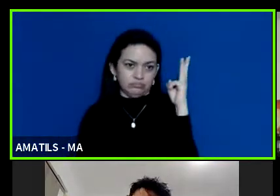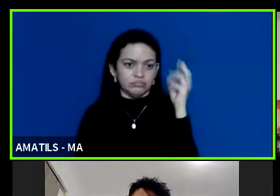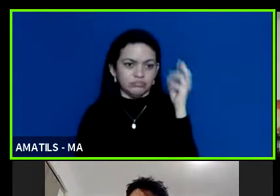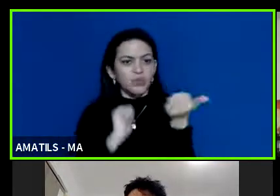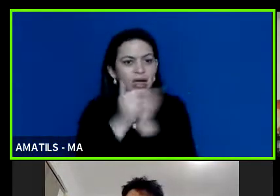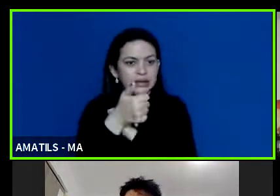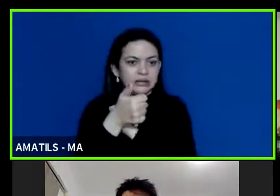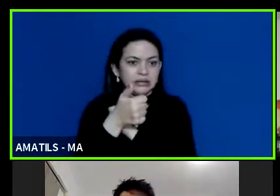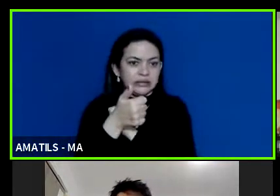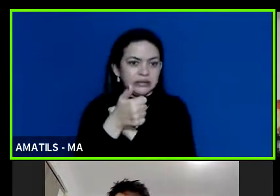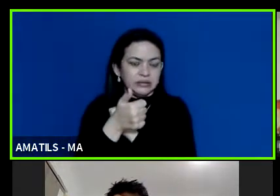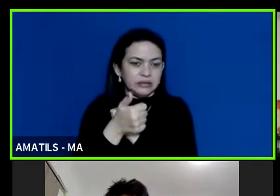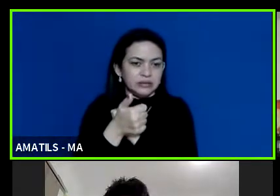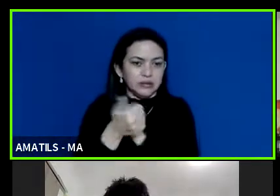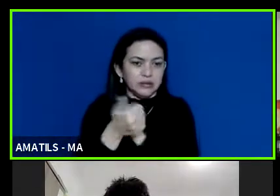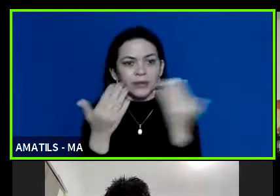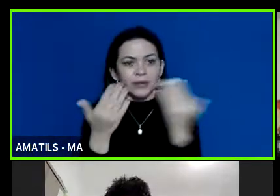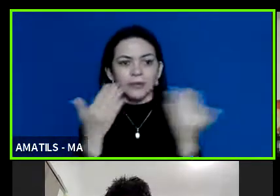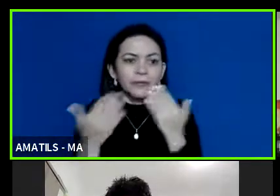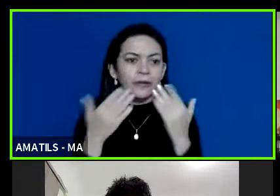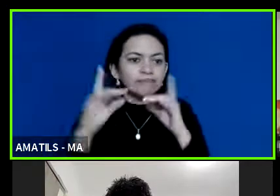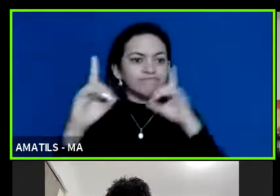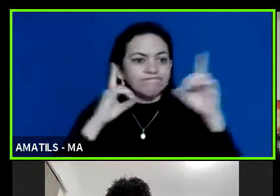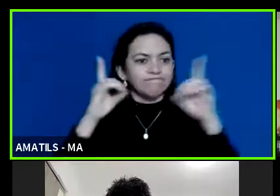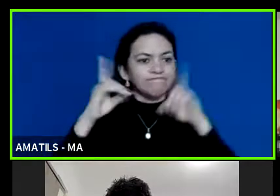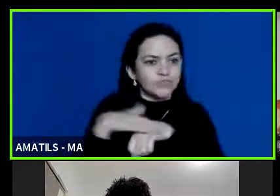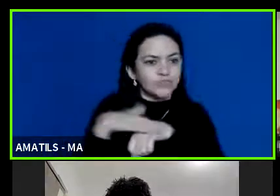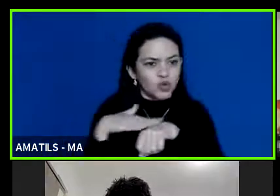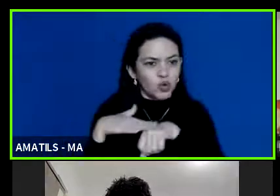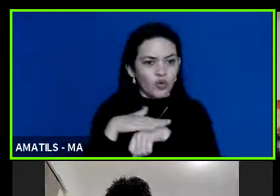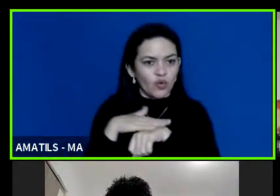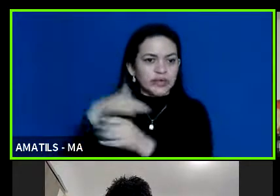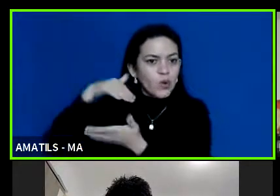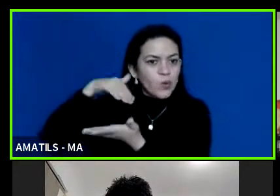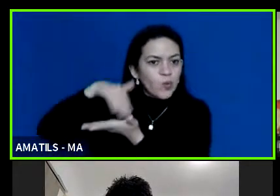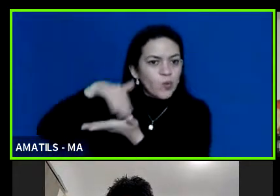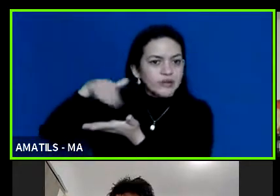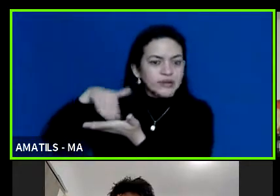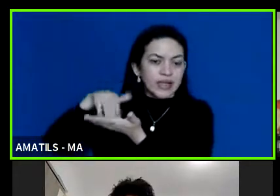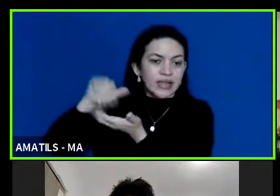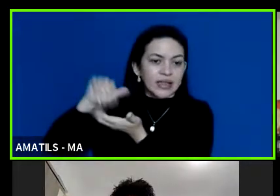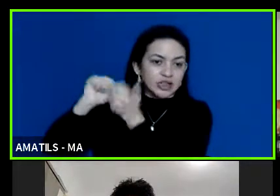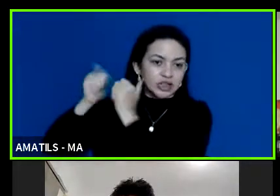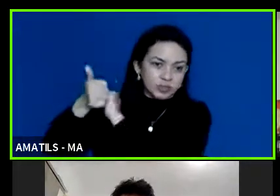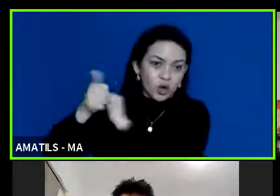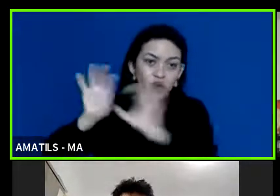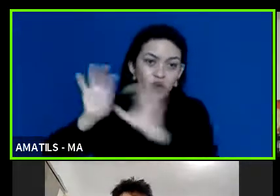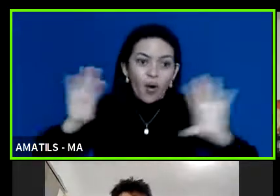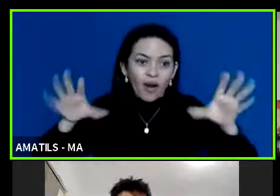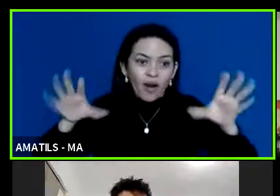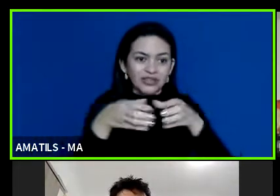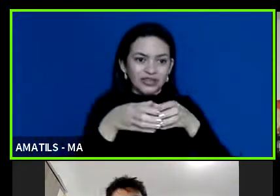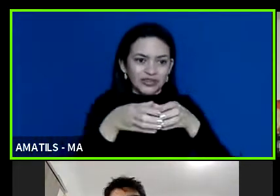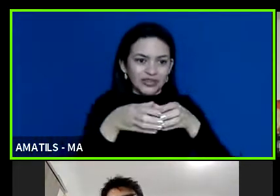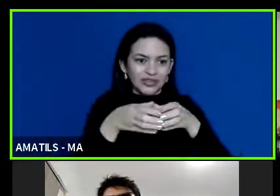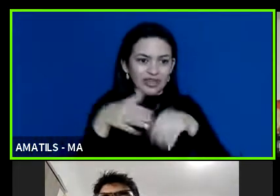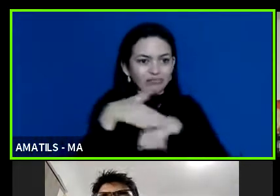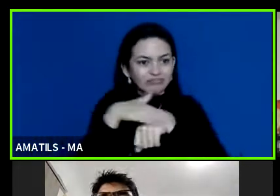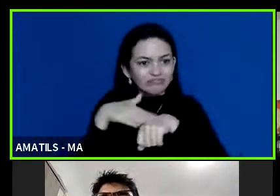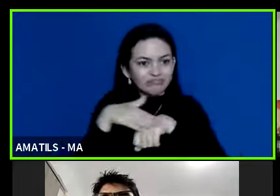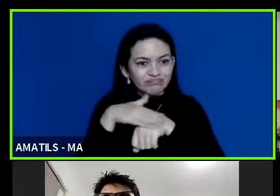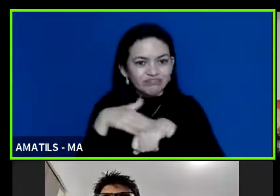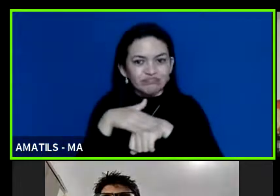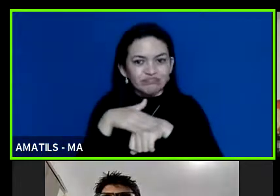possibilidade de estar dialogando com a secretaria de esporte até de forma coletiva isso tem sido feito por algumas